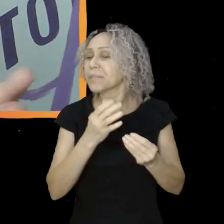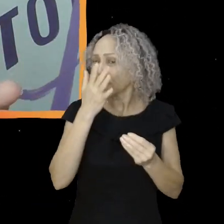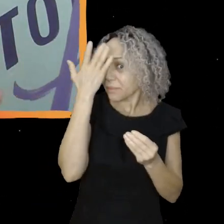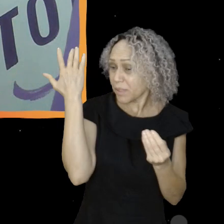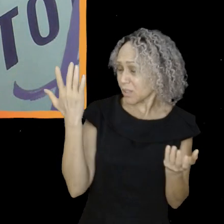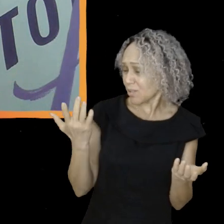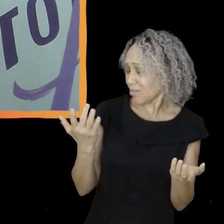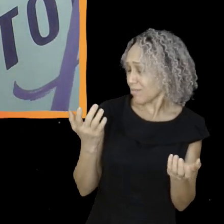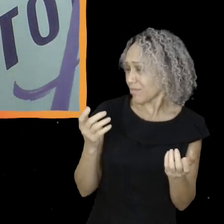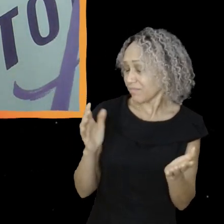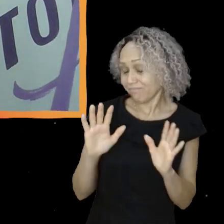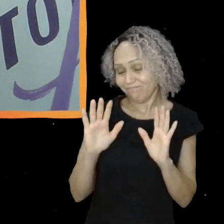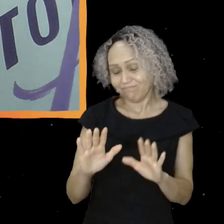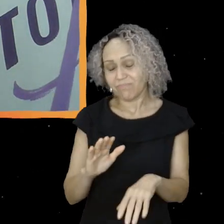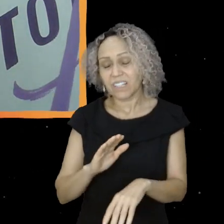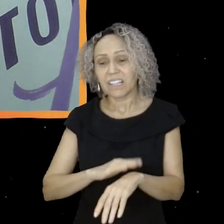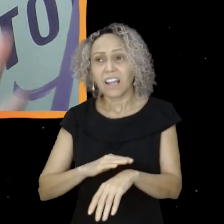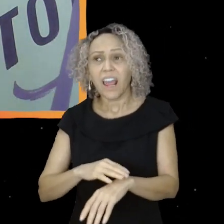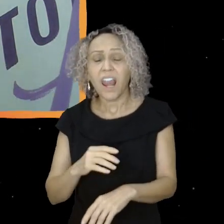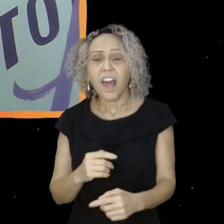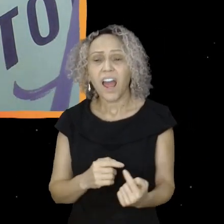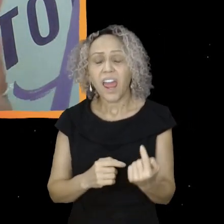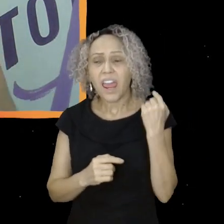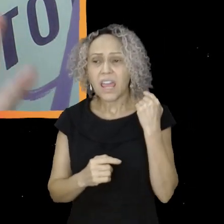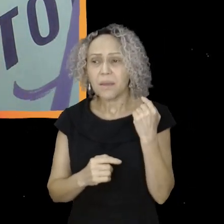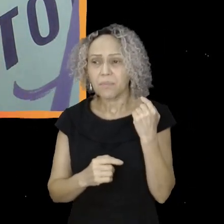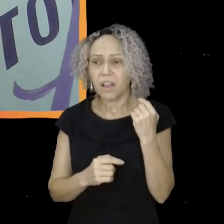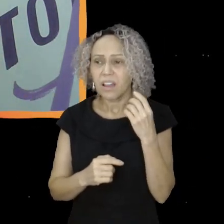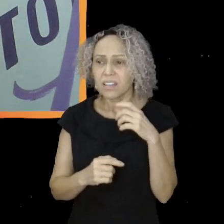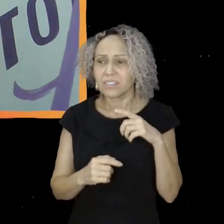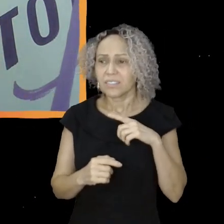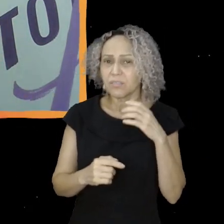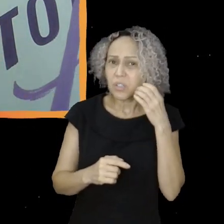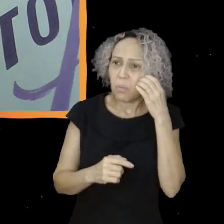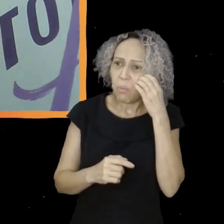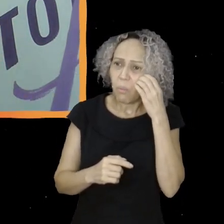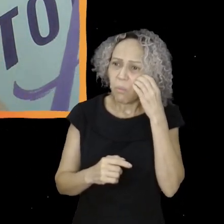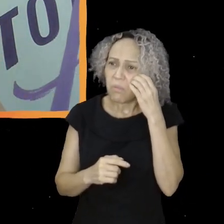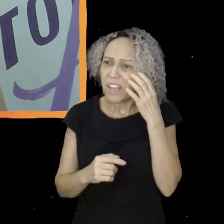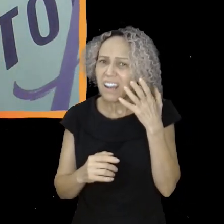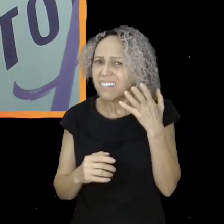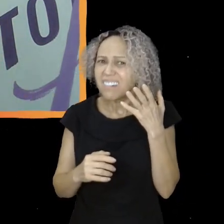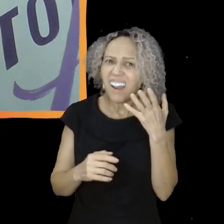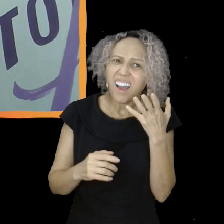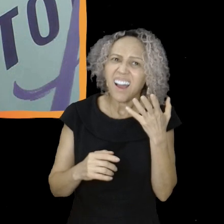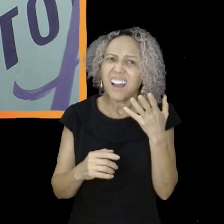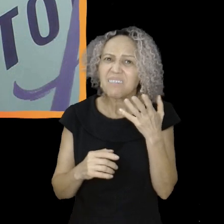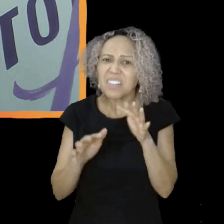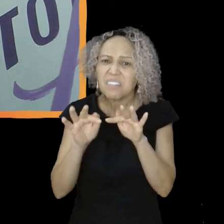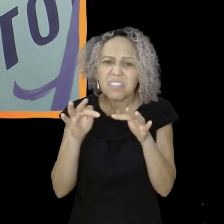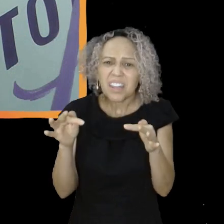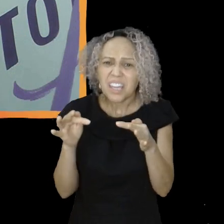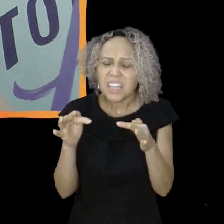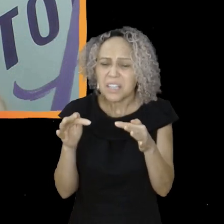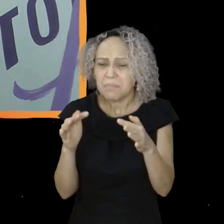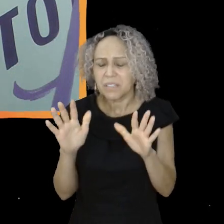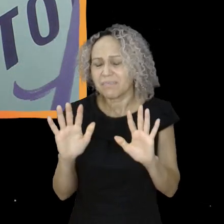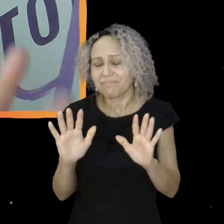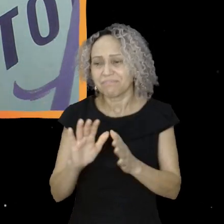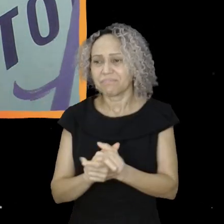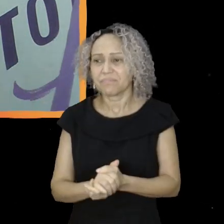eu não tinha celular, assim, direito, sabe? Eu tinha lá um negócio, uma coisa, assim, só pra ligar e avisar onde que eu tava, enfim.